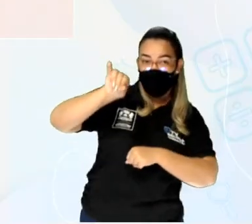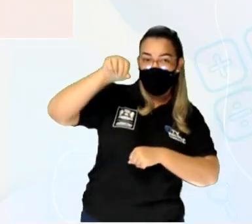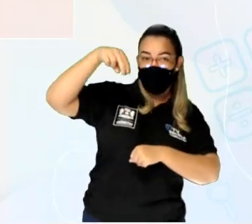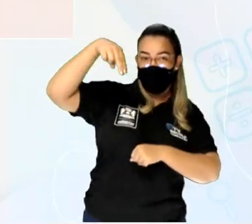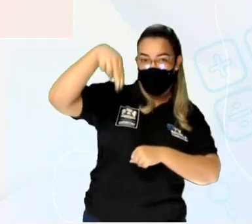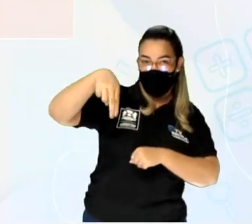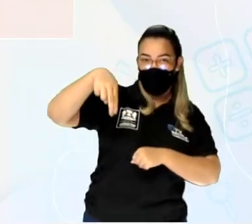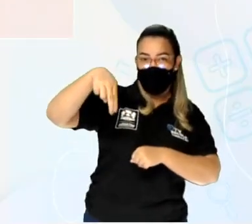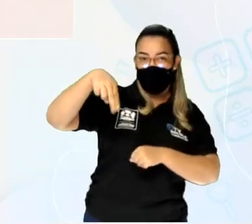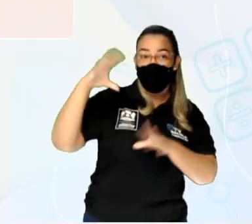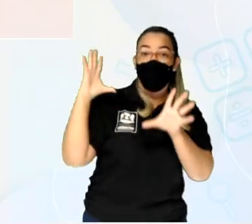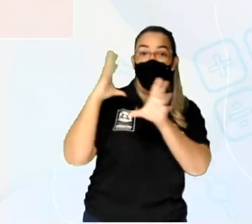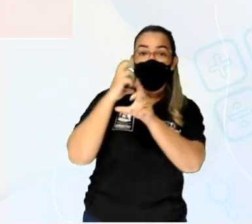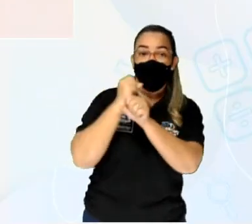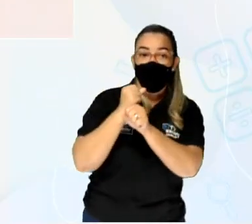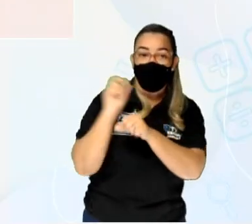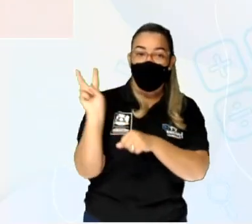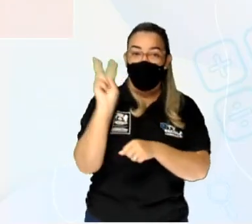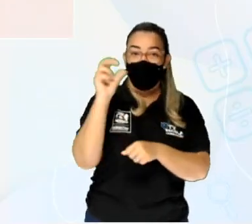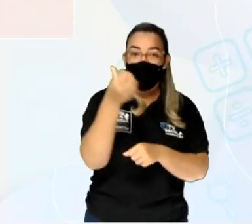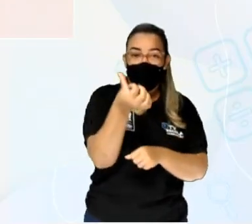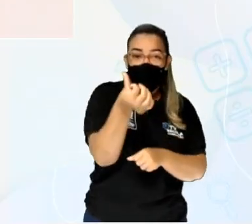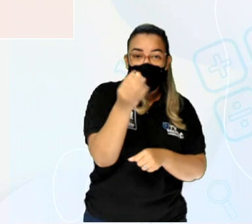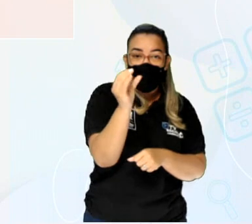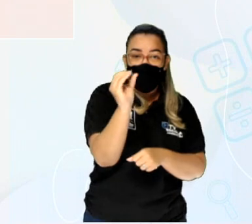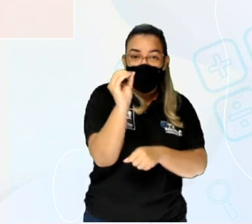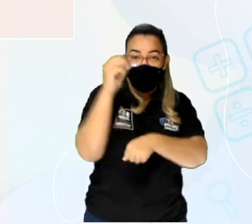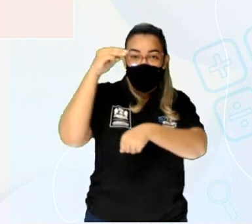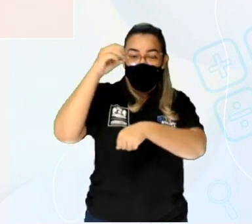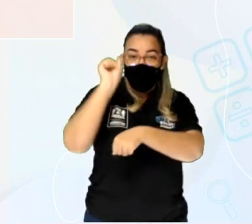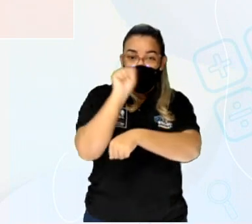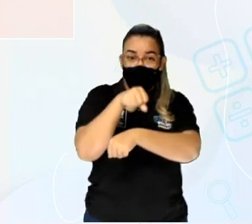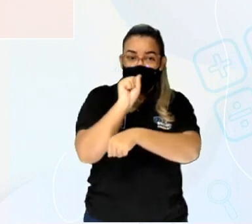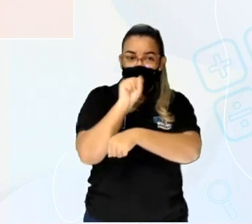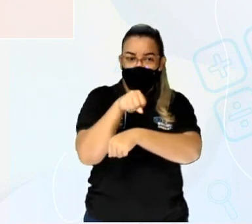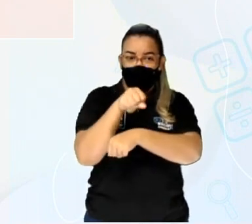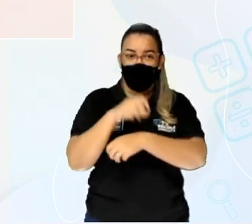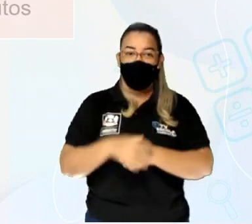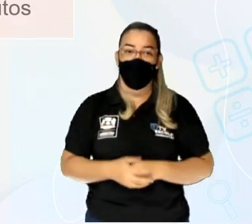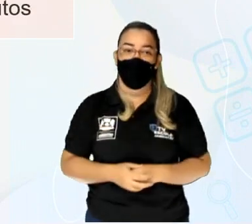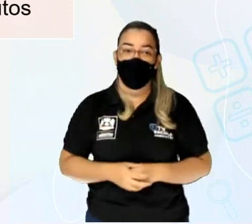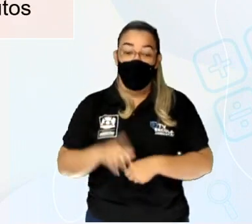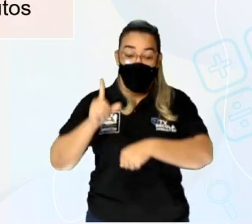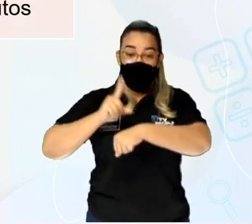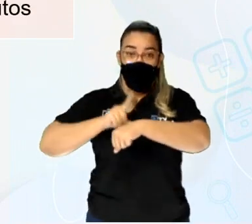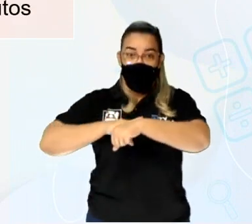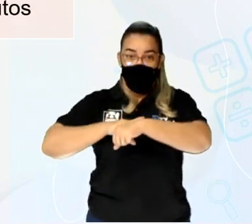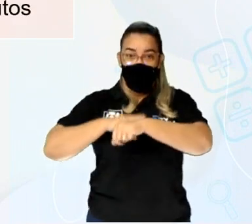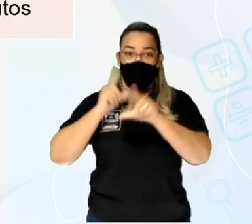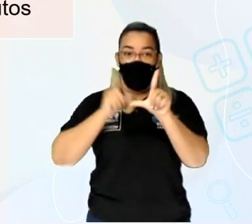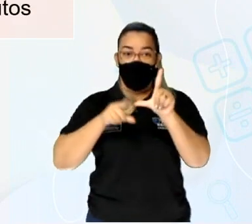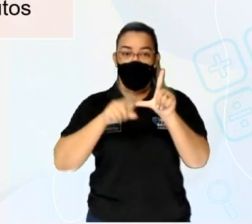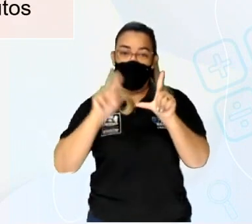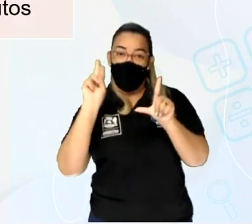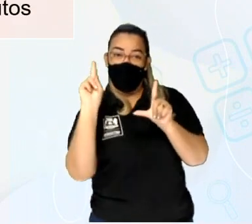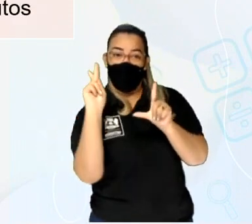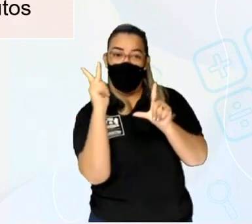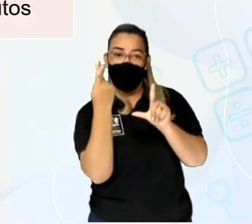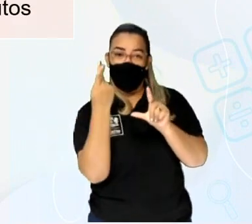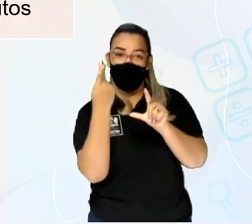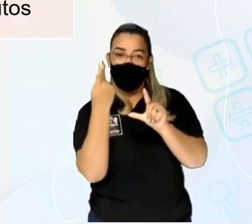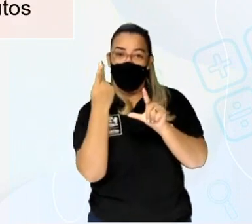60 segundos. A hora. O símbolo H valor 60 minutos.